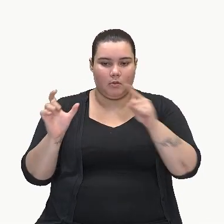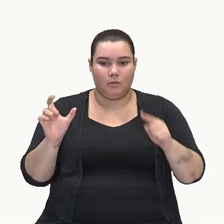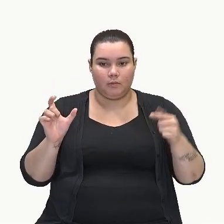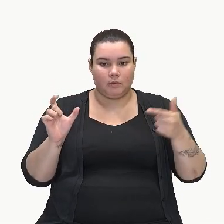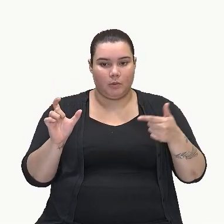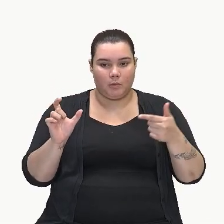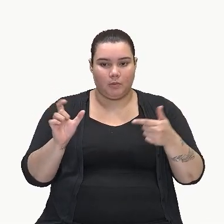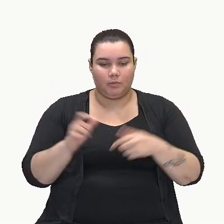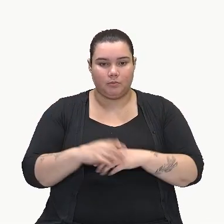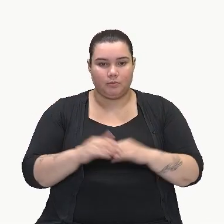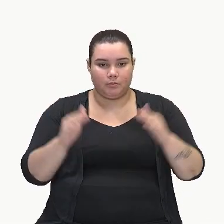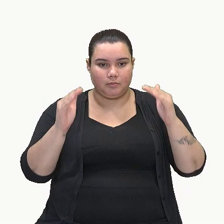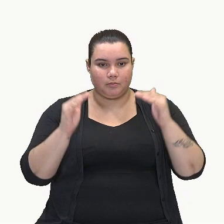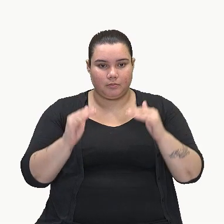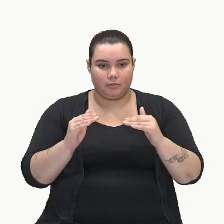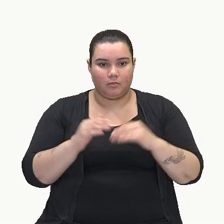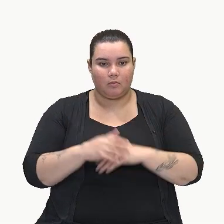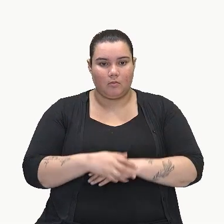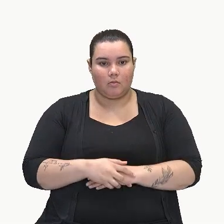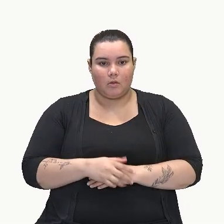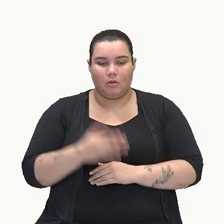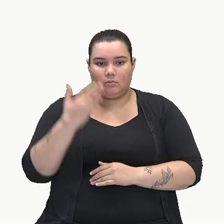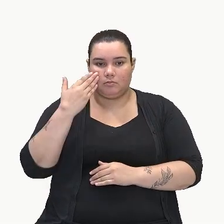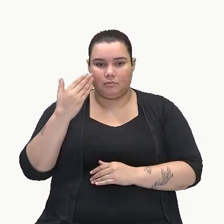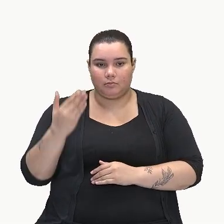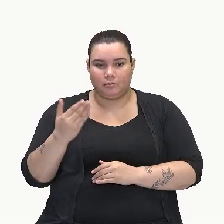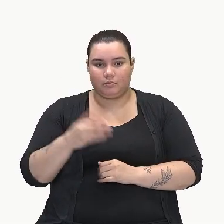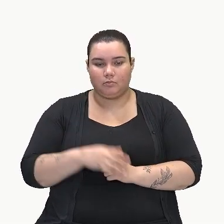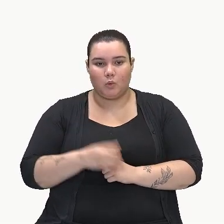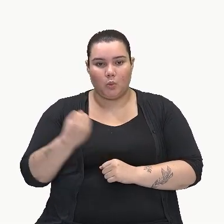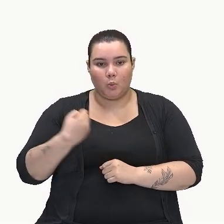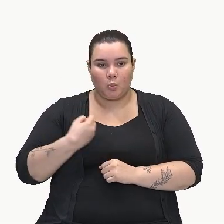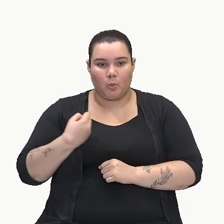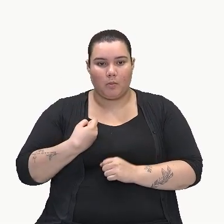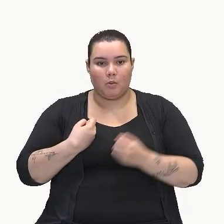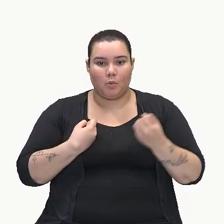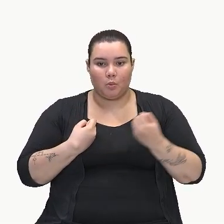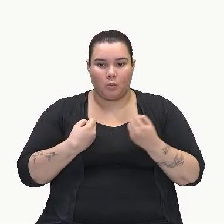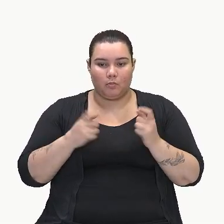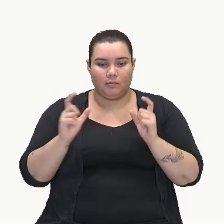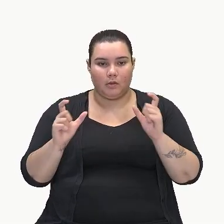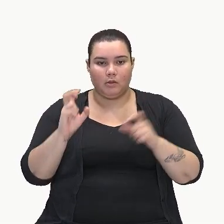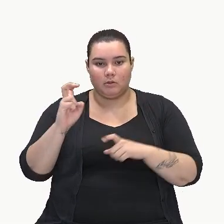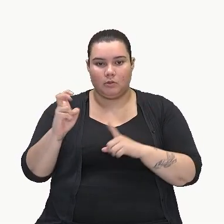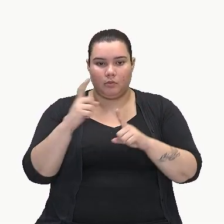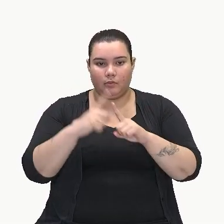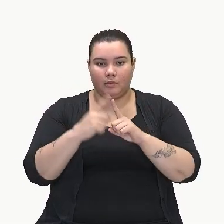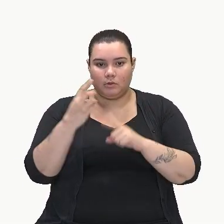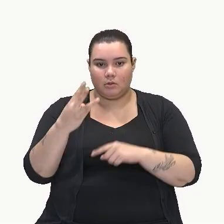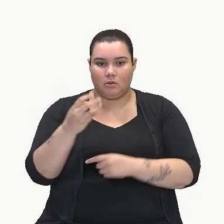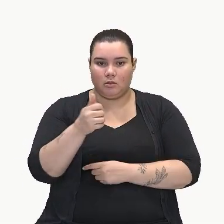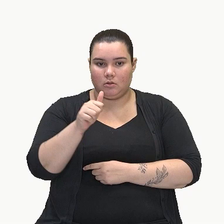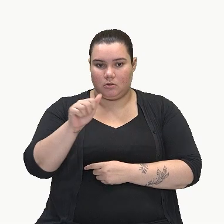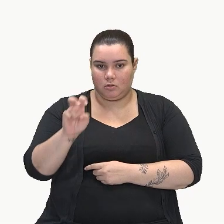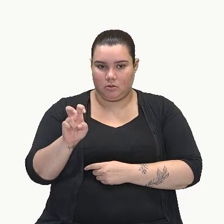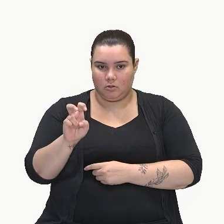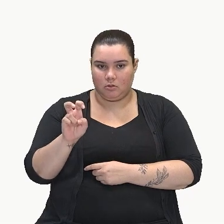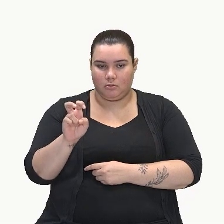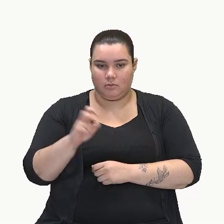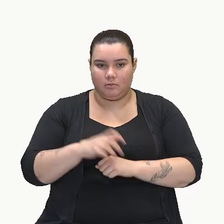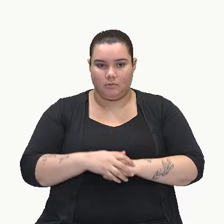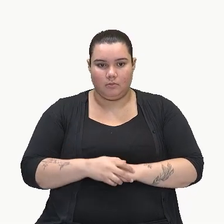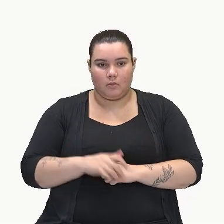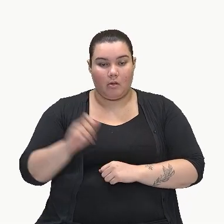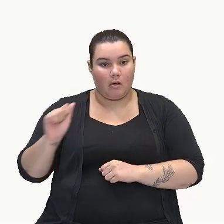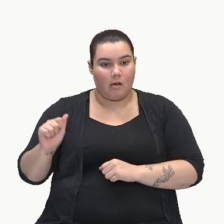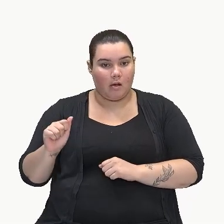Vamos aqui, ó, coeficiente com coeficiente, 5 vezes 3, 15. Aqui